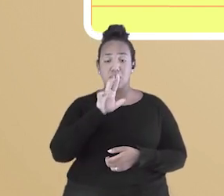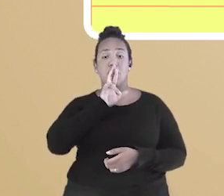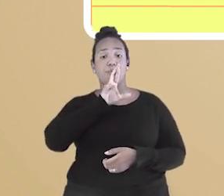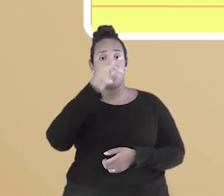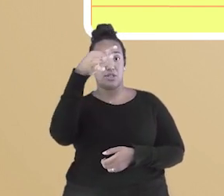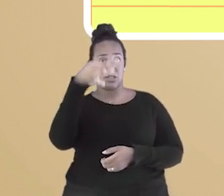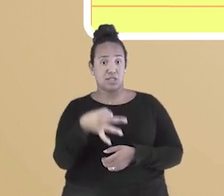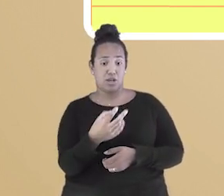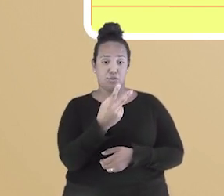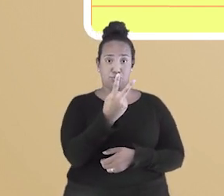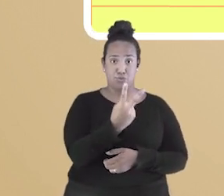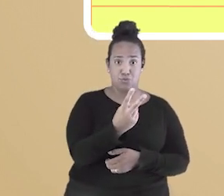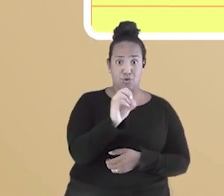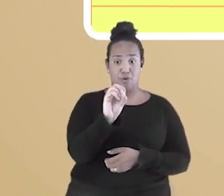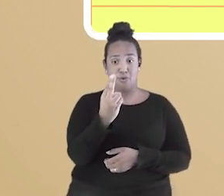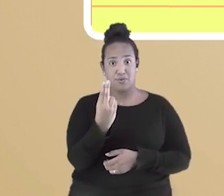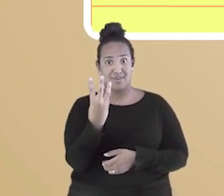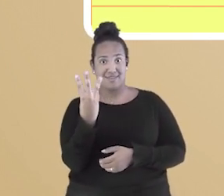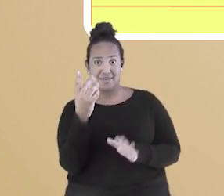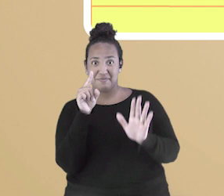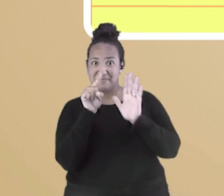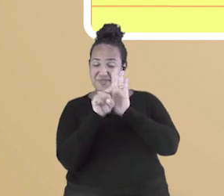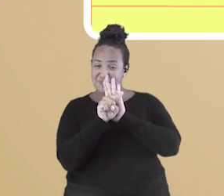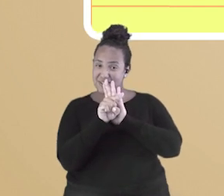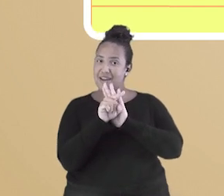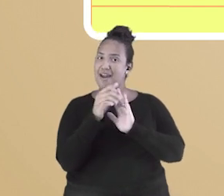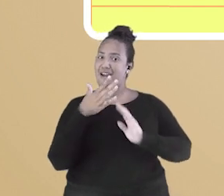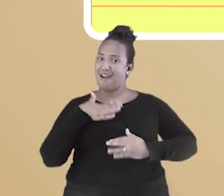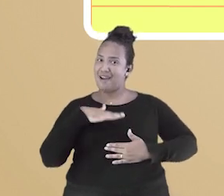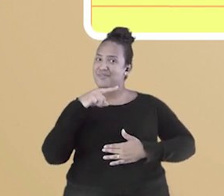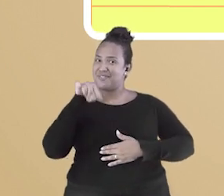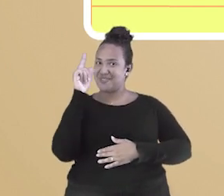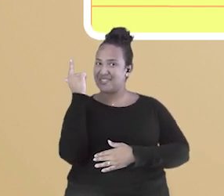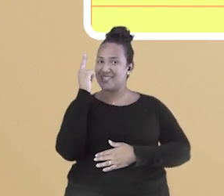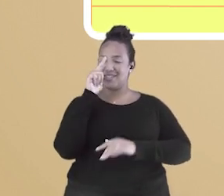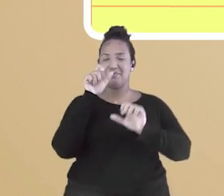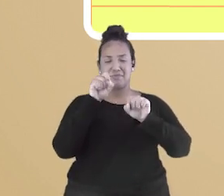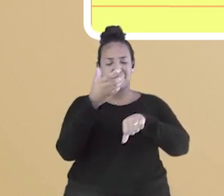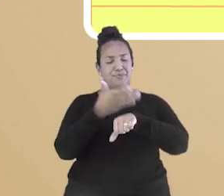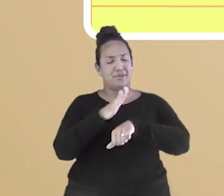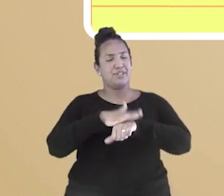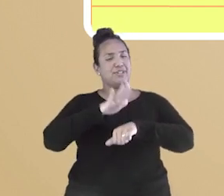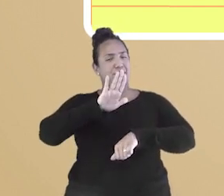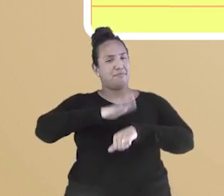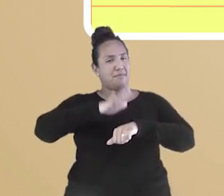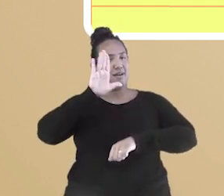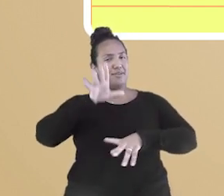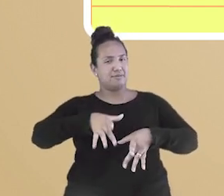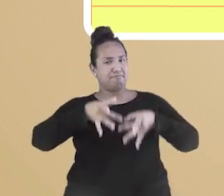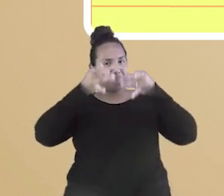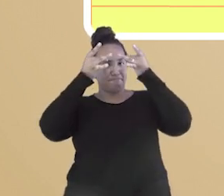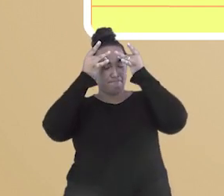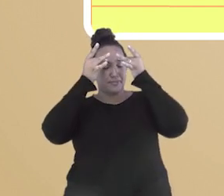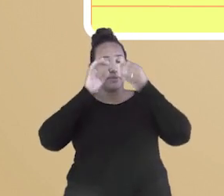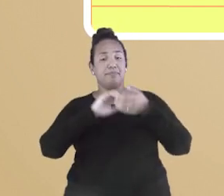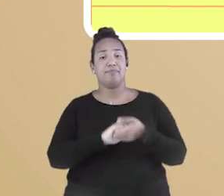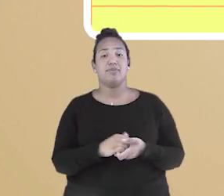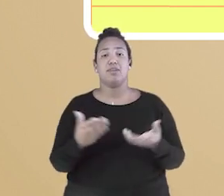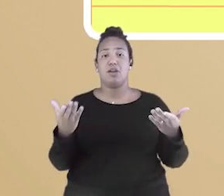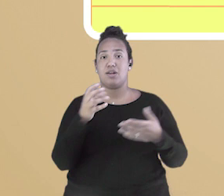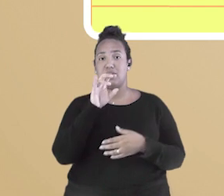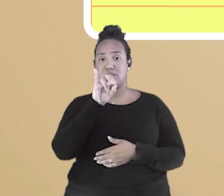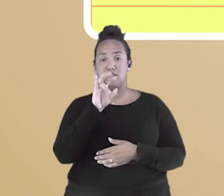três, a gente está quase lá. Que tal fazer mais alguns exercícios para poder fixar a matéria? Agora, se você acertou